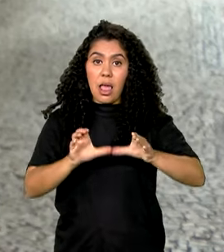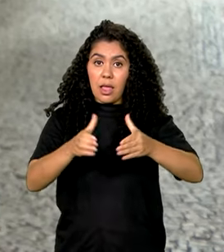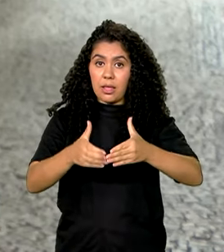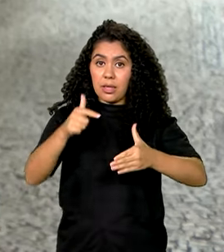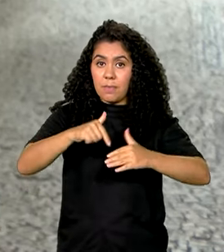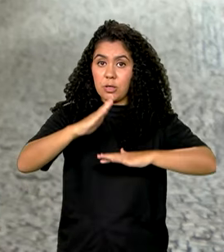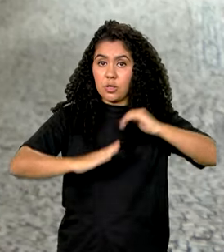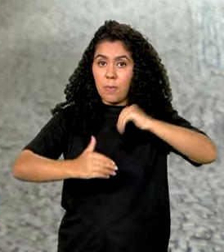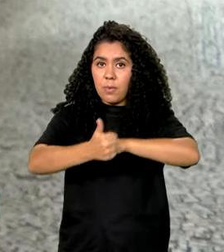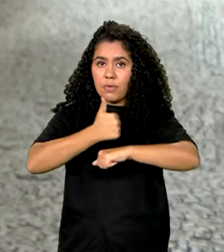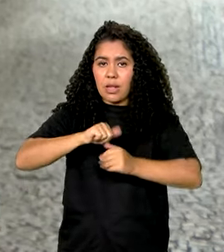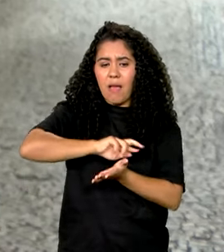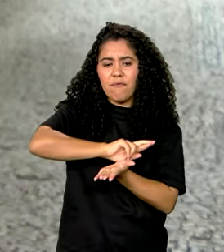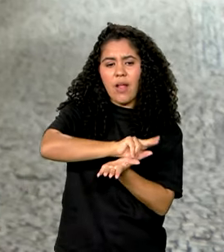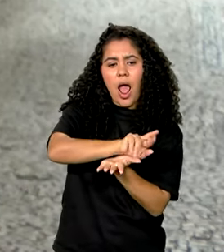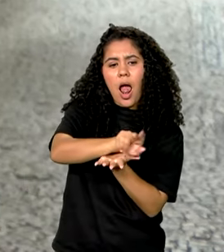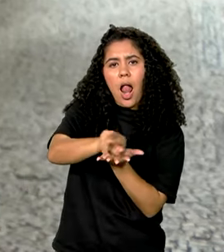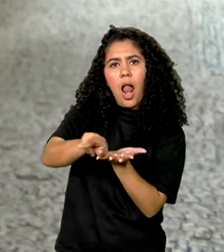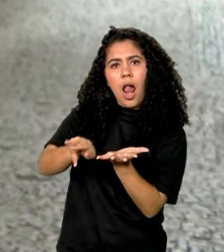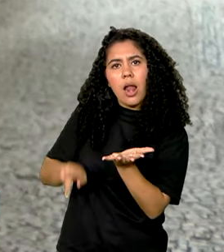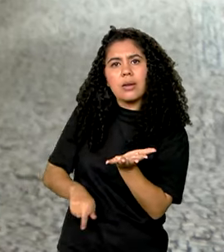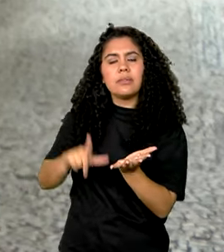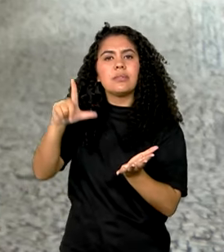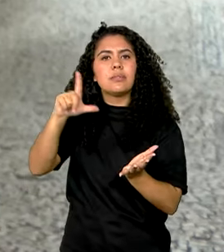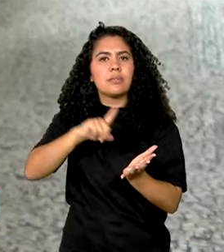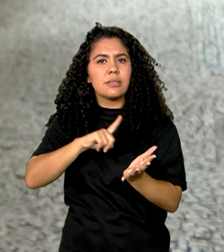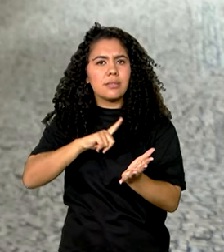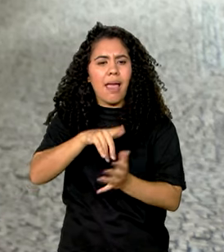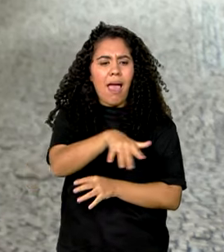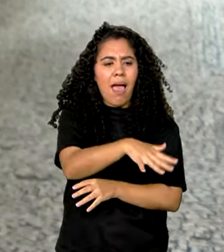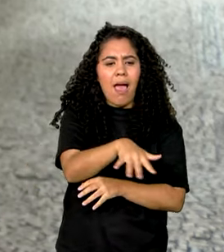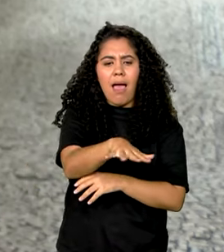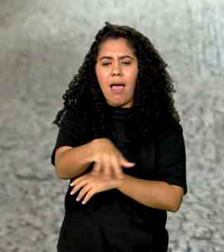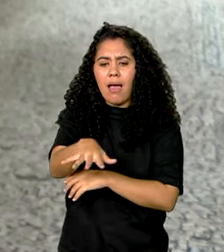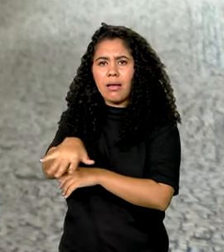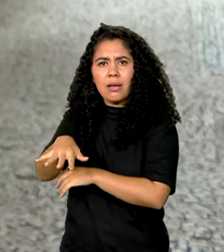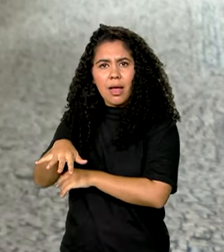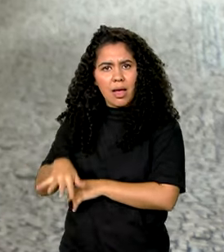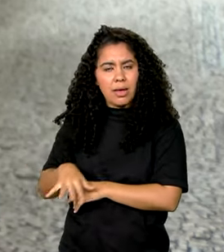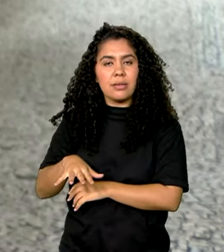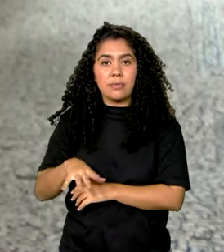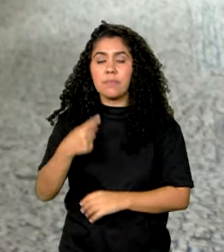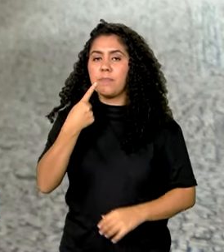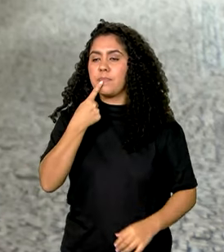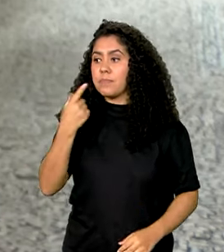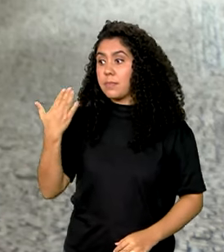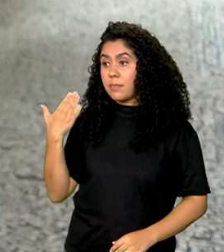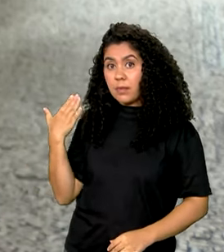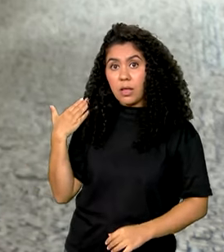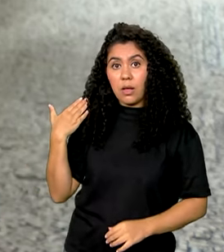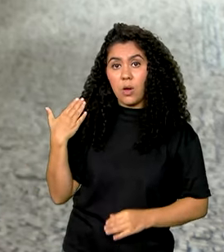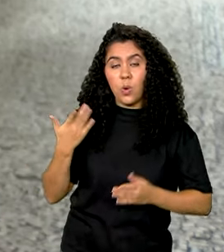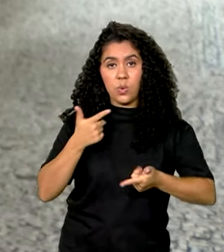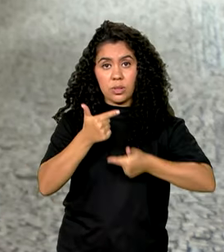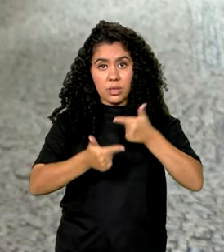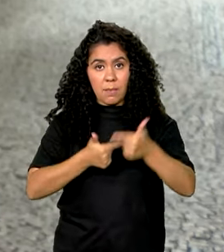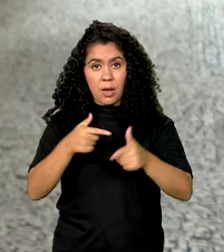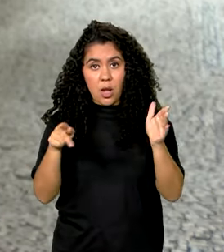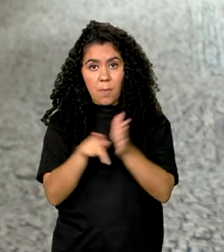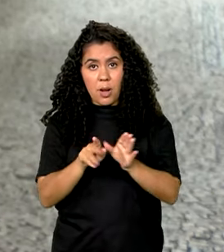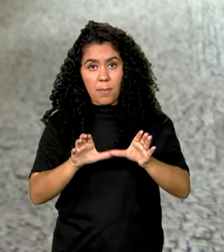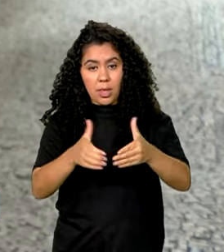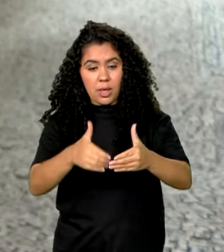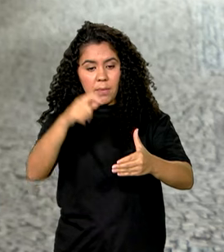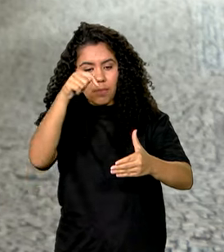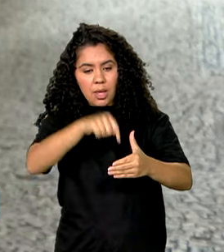são formadas por profissionais de saúde de diferentes áreas do conhecimento. Recentemente, o trabalho das equipes foi